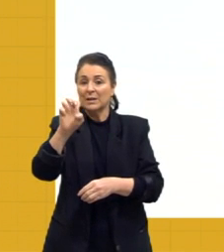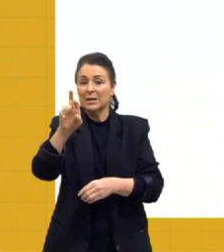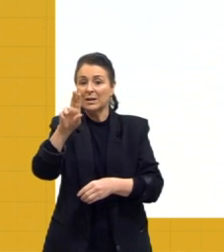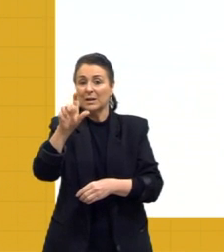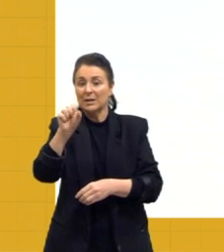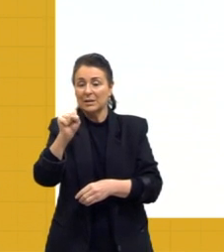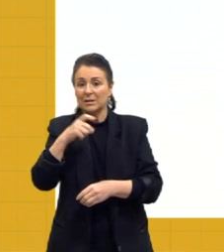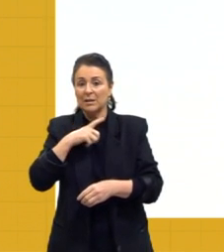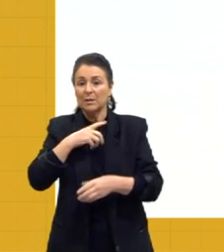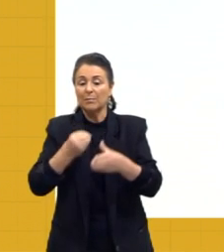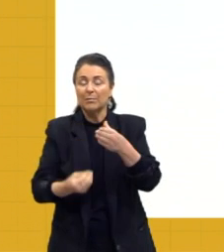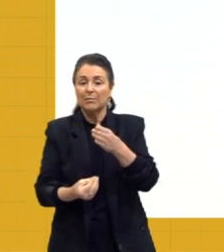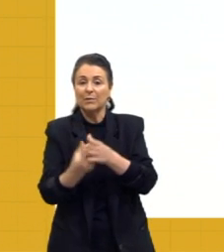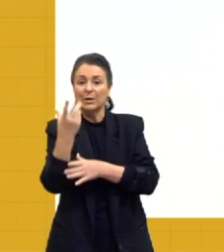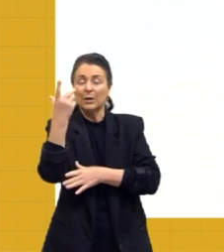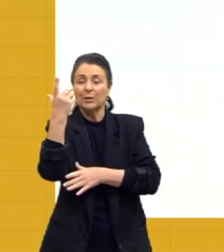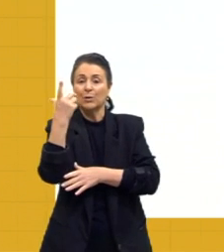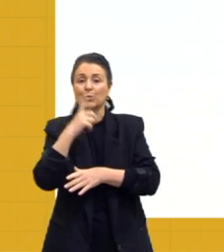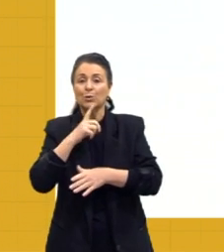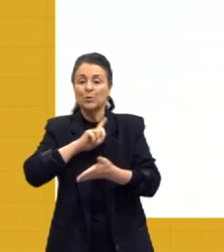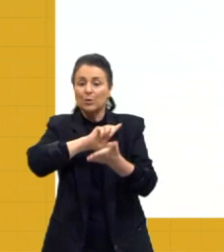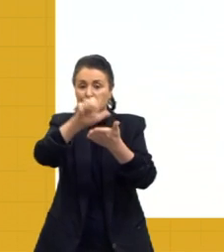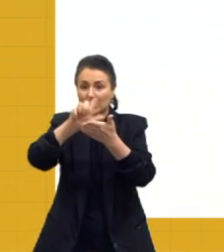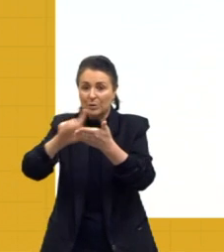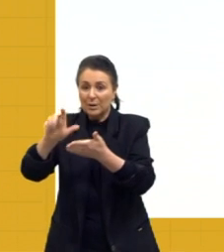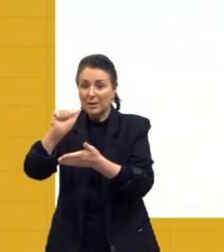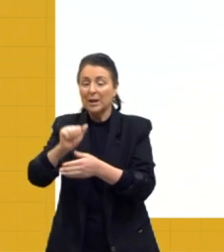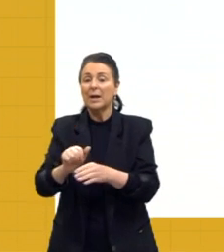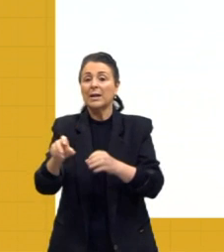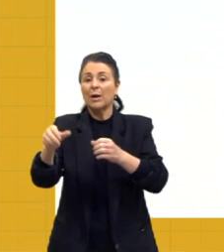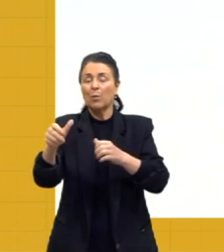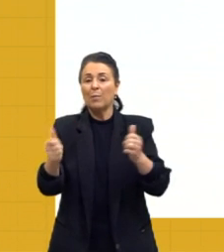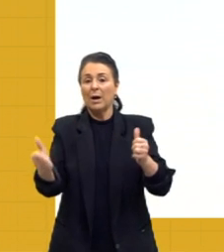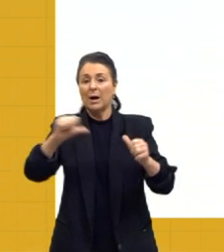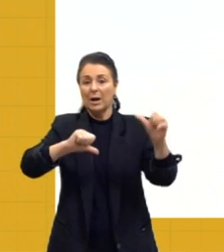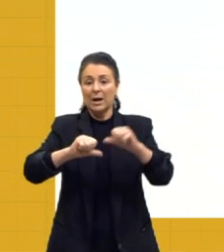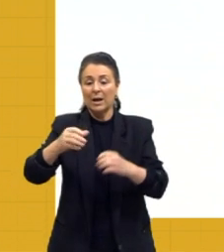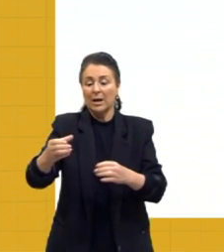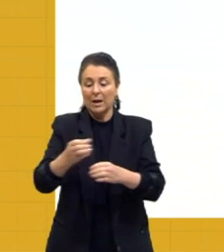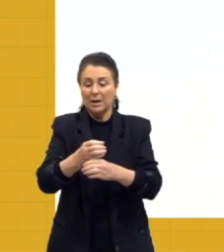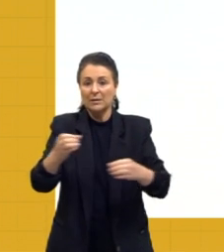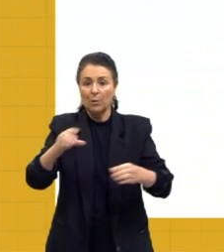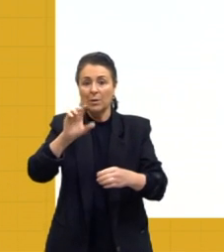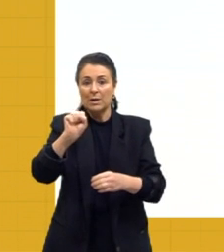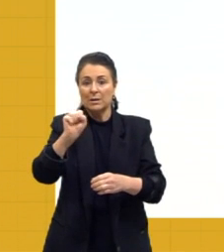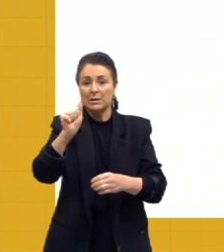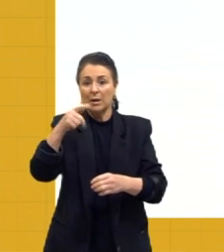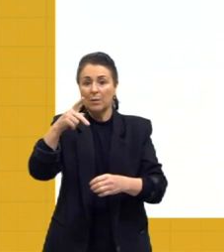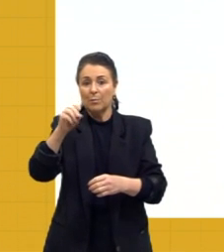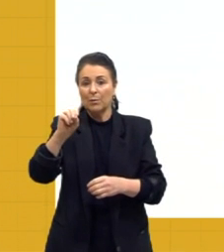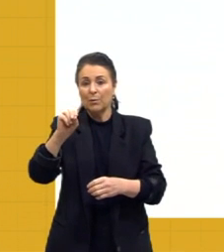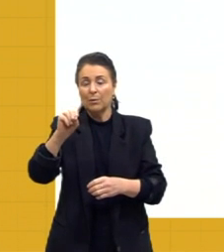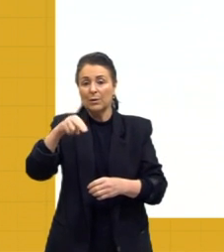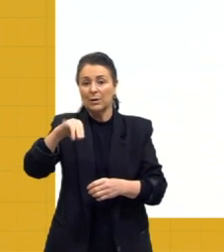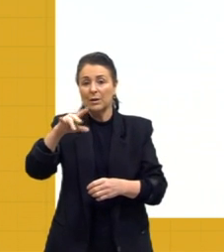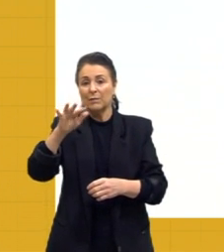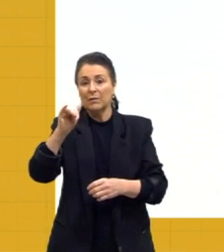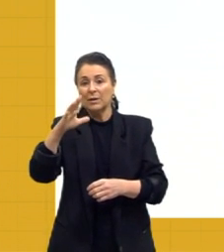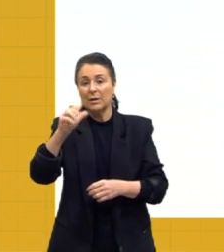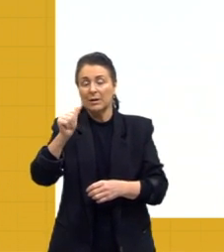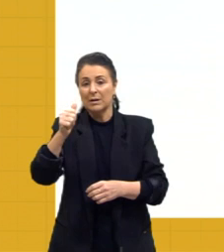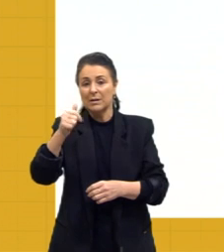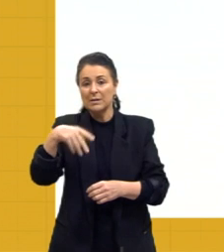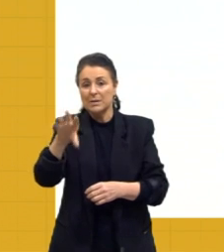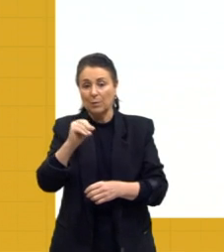fabricação de produtos de limpeza, por reação de saponificação, que também é uma reação orgânica, tende a formar o sabão e o